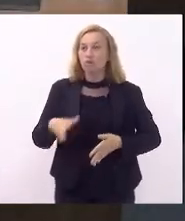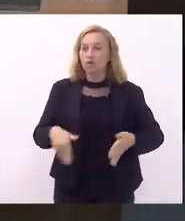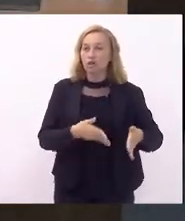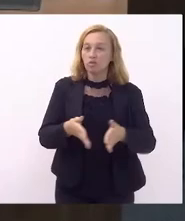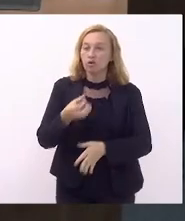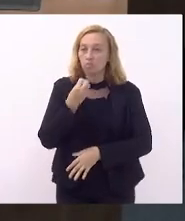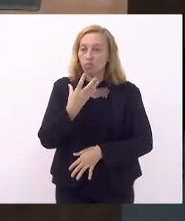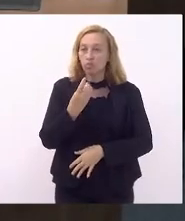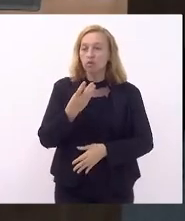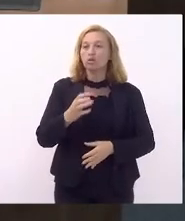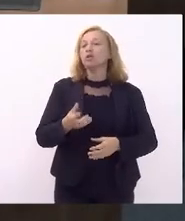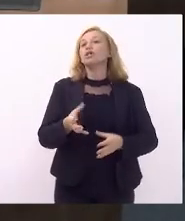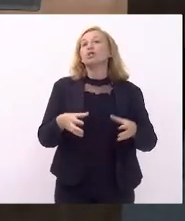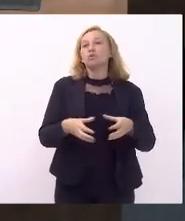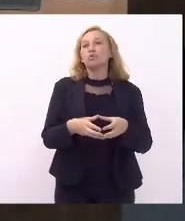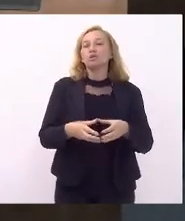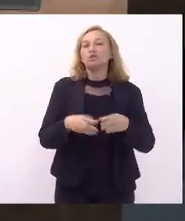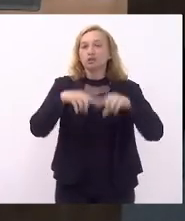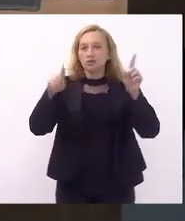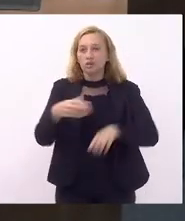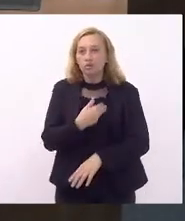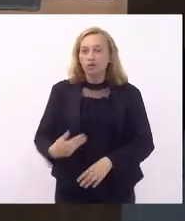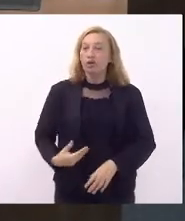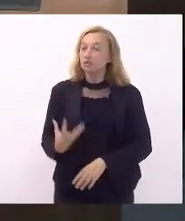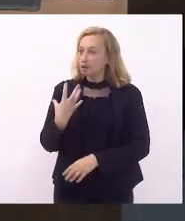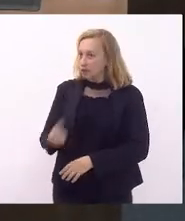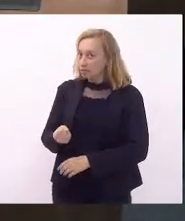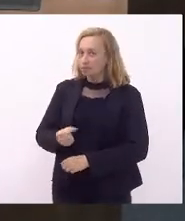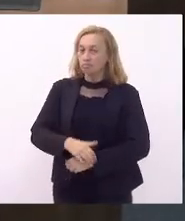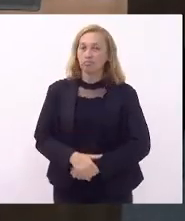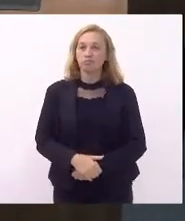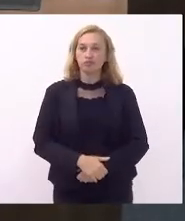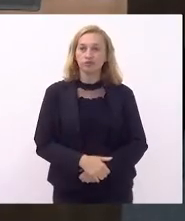o parecer da Comissão de Servidores Públicos é favorável.